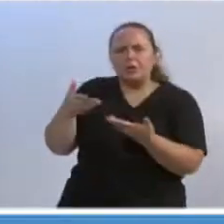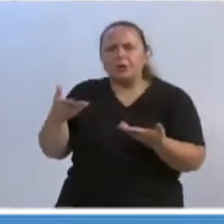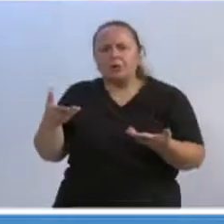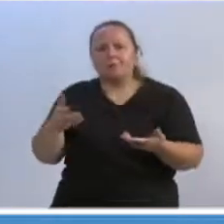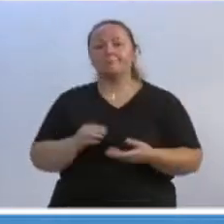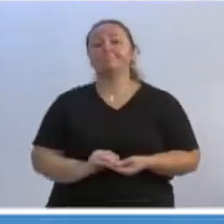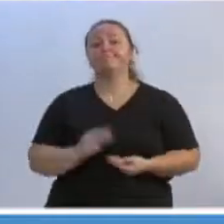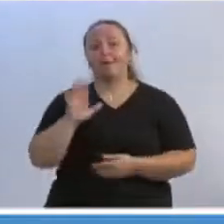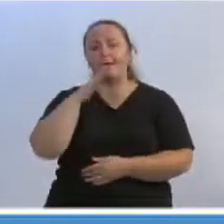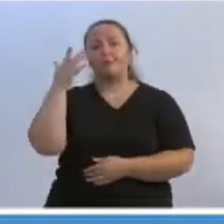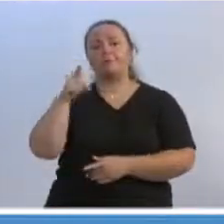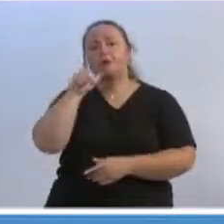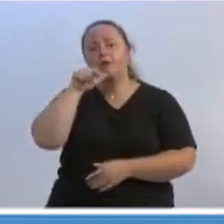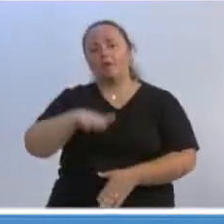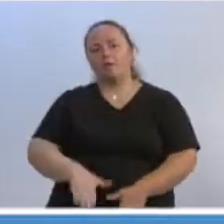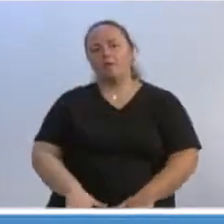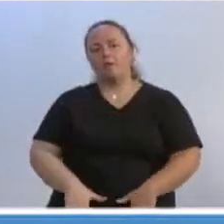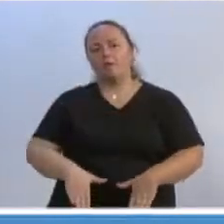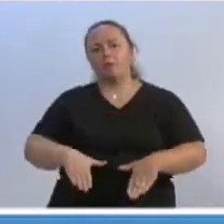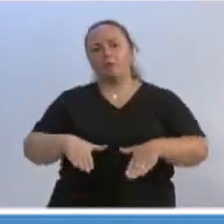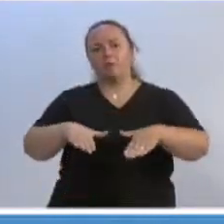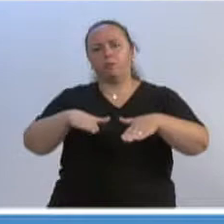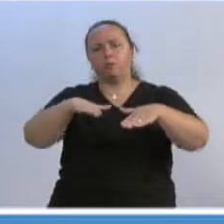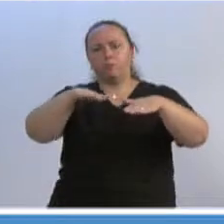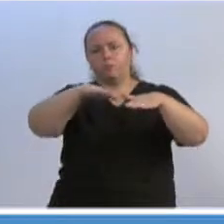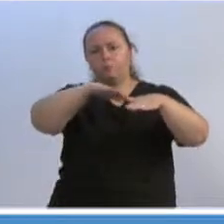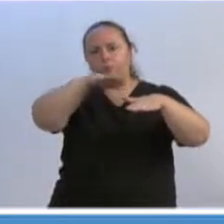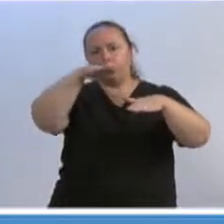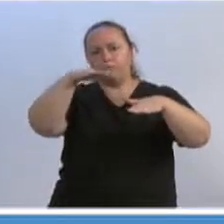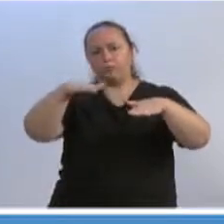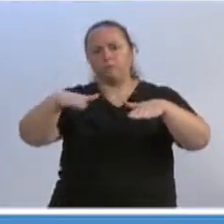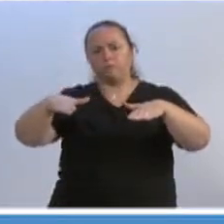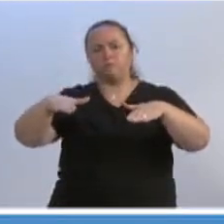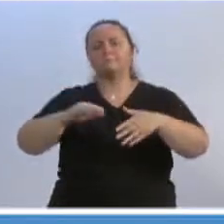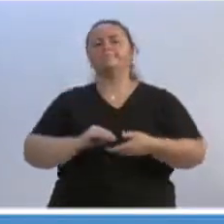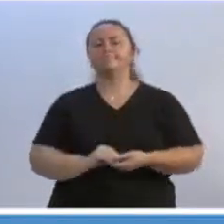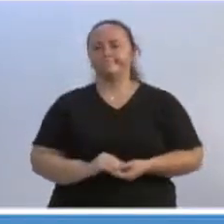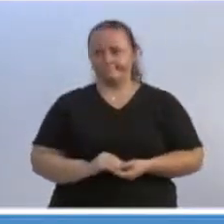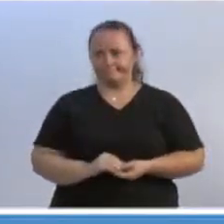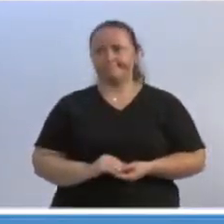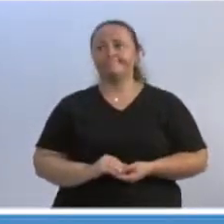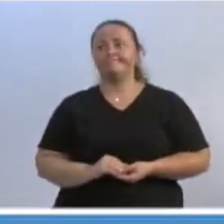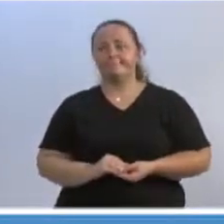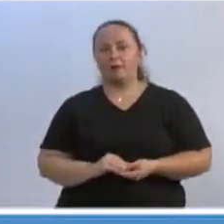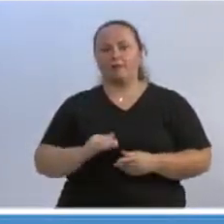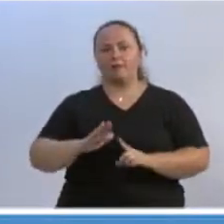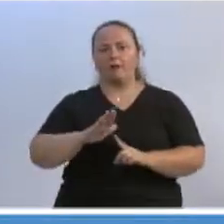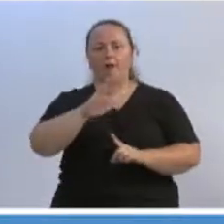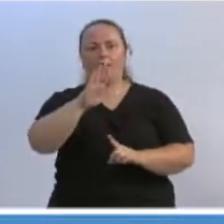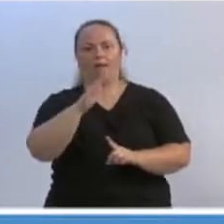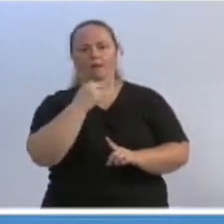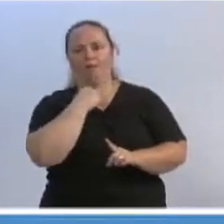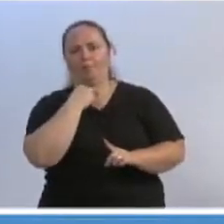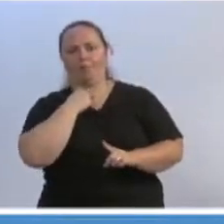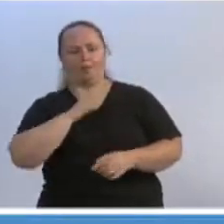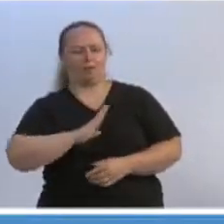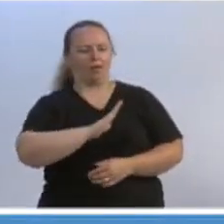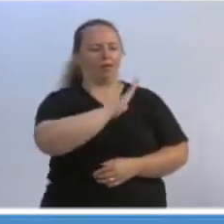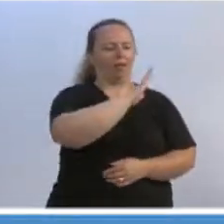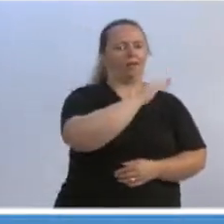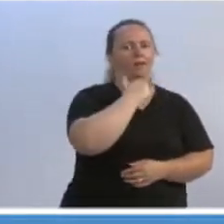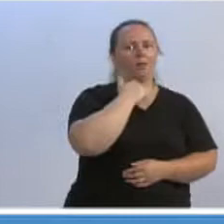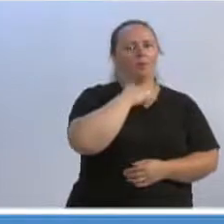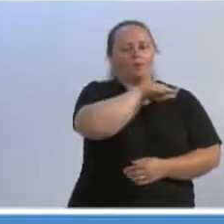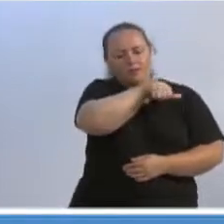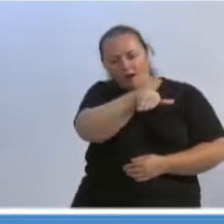represa aqui, não passa aqui por cima, porque para lá o desnível é menor, ela volta nessa